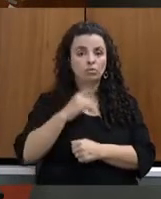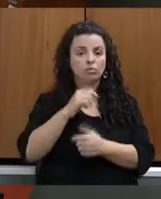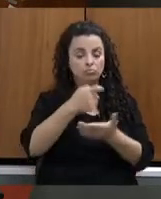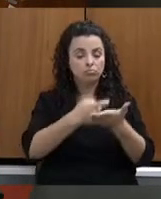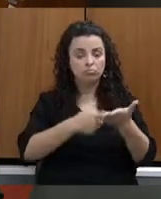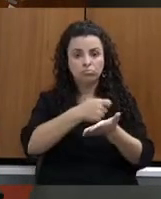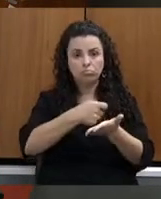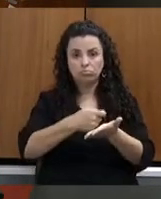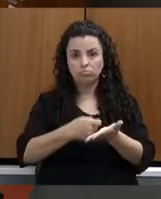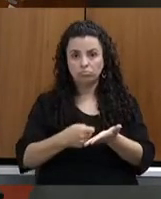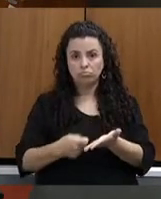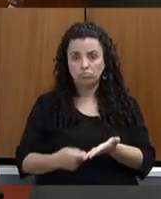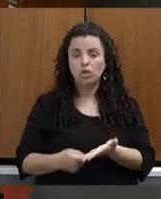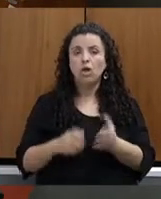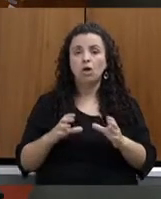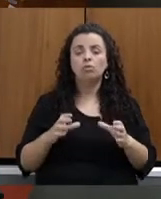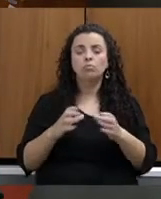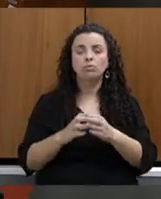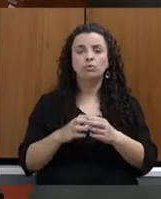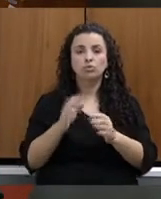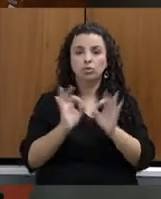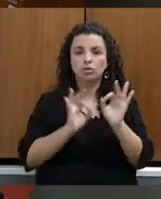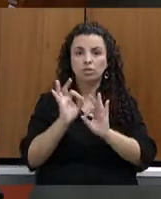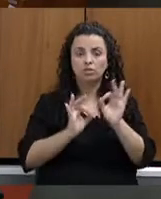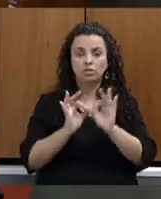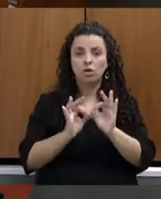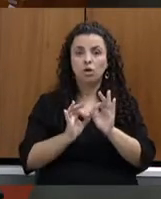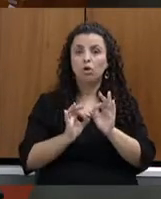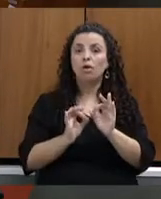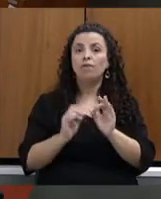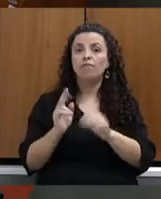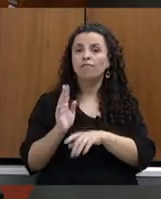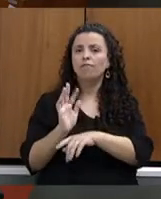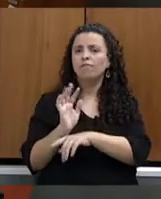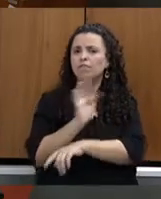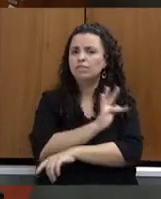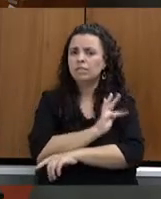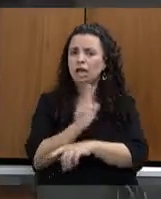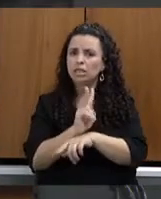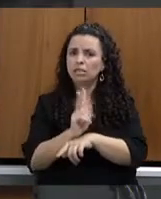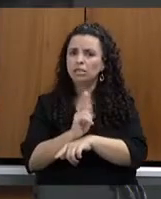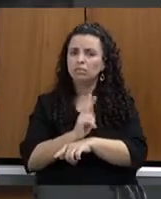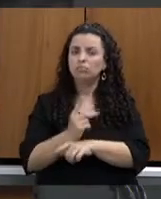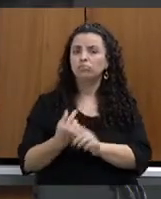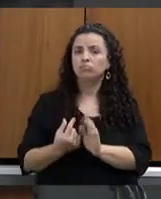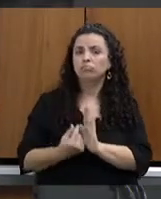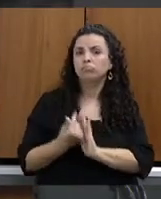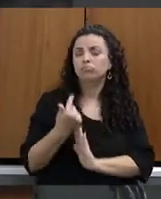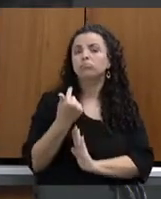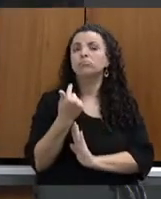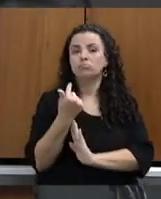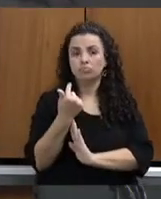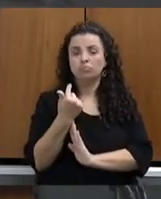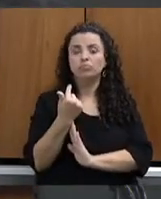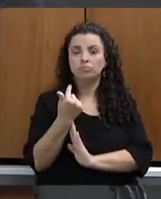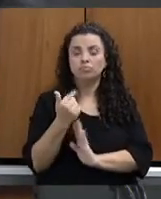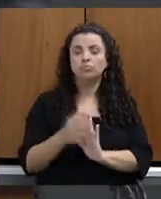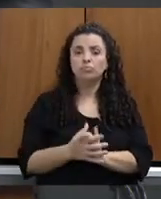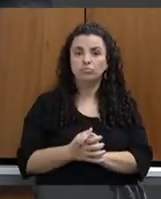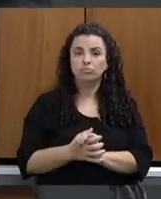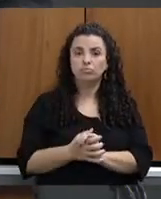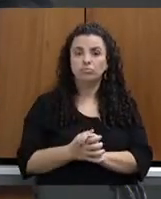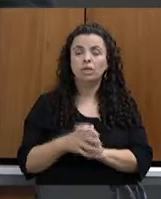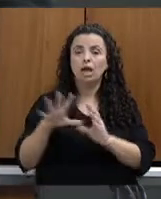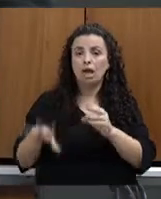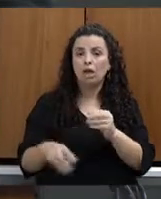de caminhada, comissão de fiscalização financeira e orçamentária. A emenda ao projeto de lei nº 4.009, de